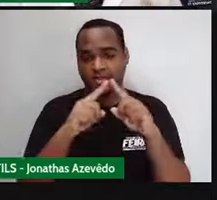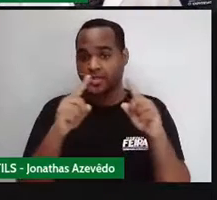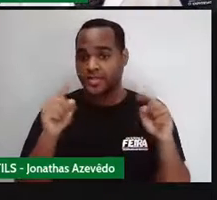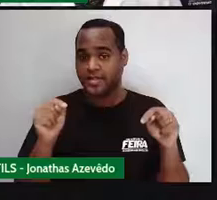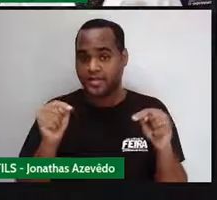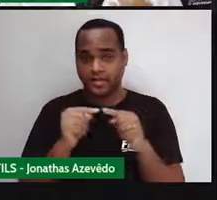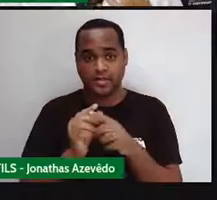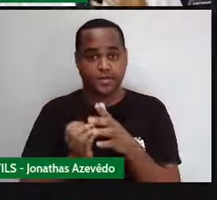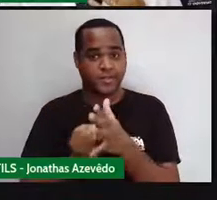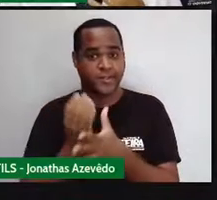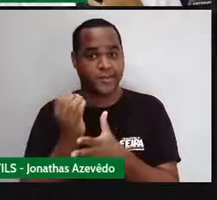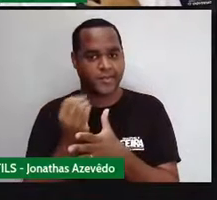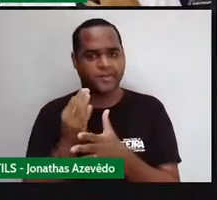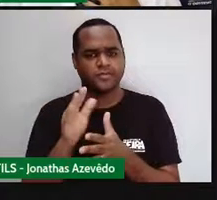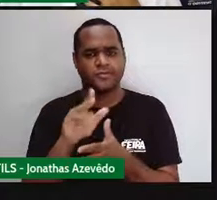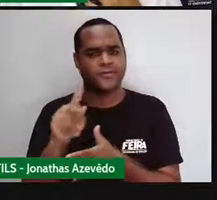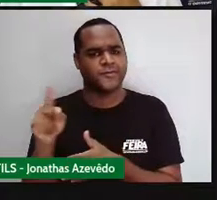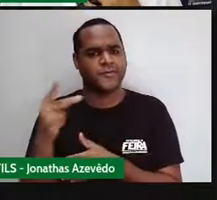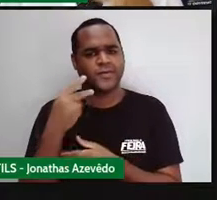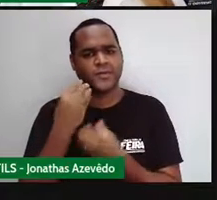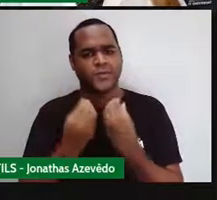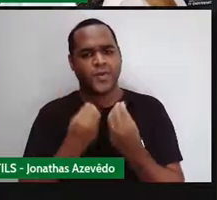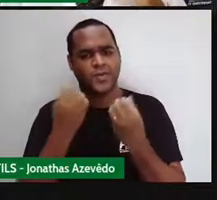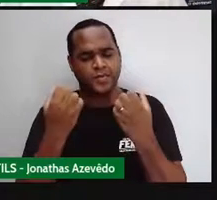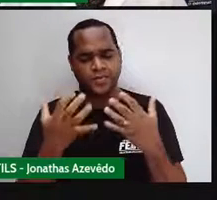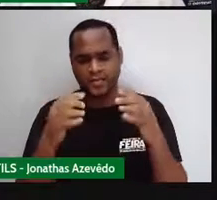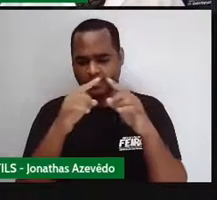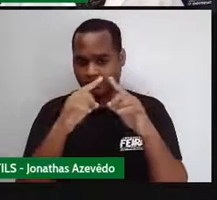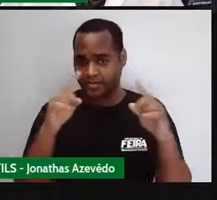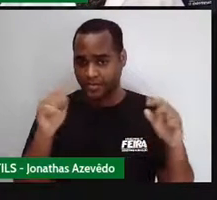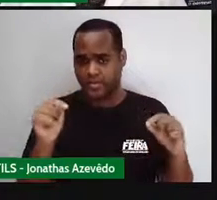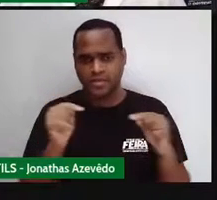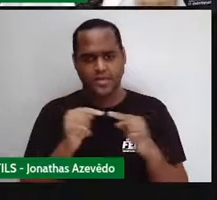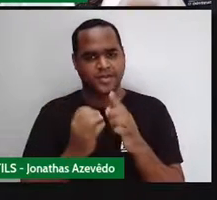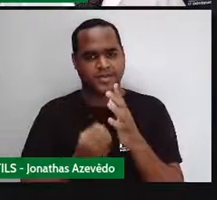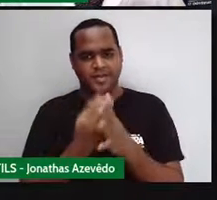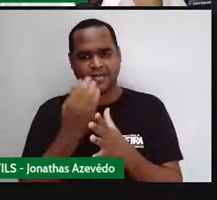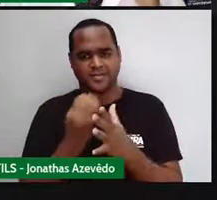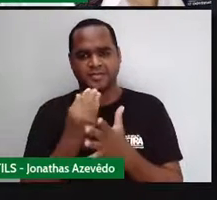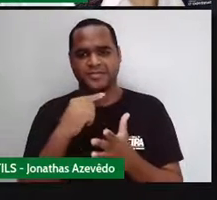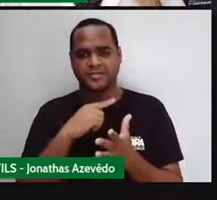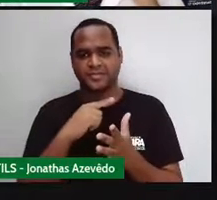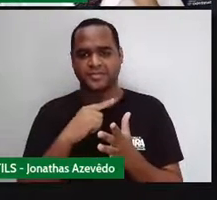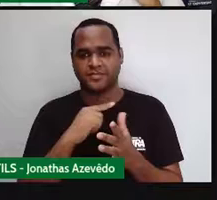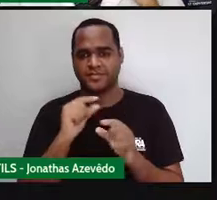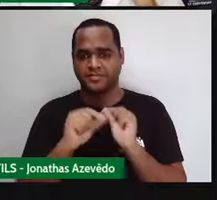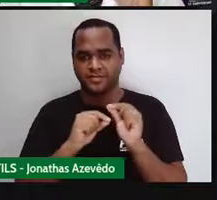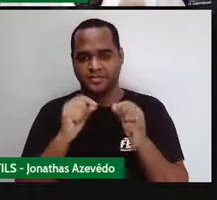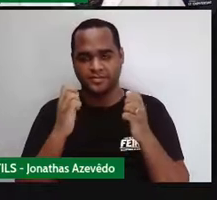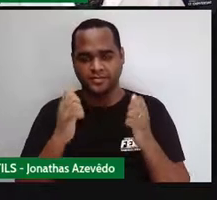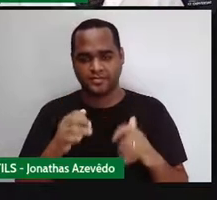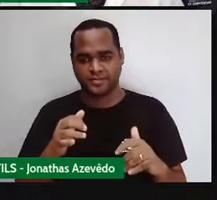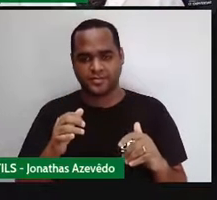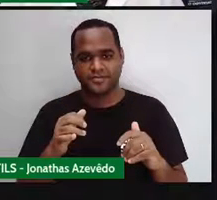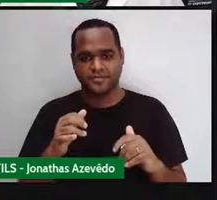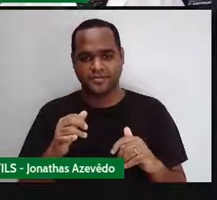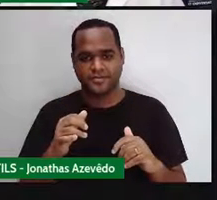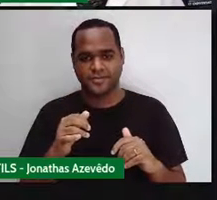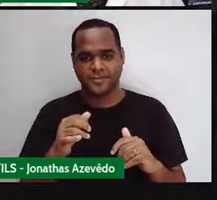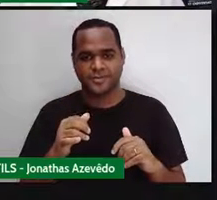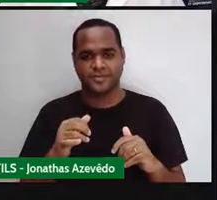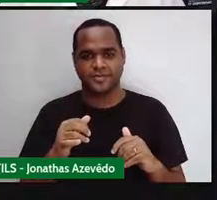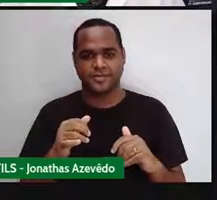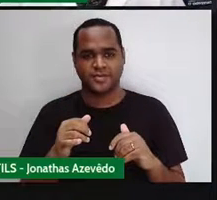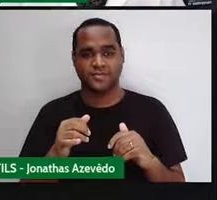como assim? Da onde é que vai nascer esses dois retângulos? Olha só. Da onde é que vai nascer esses dois